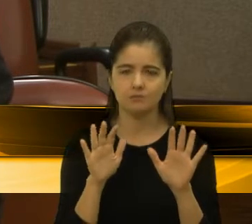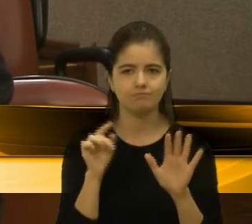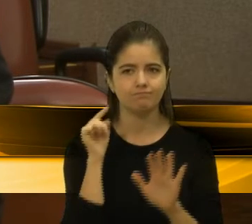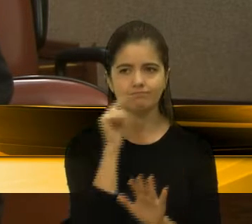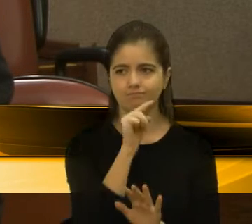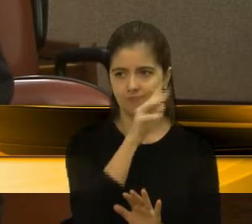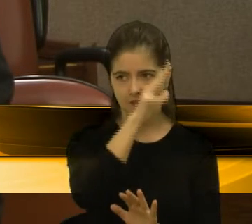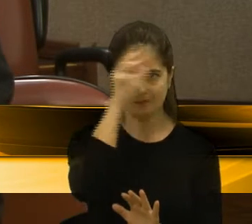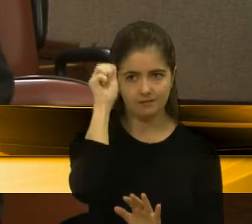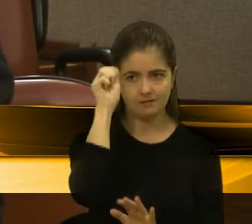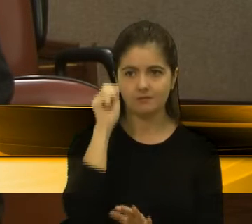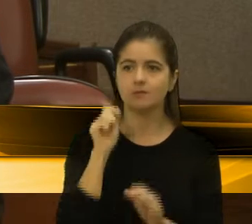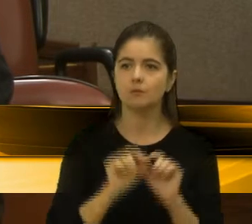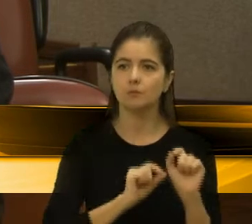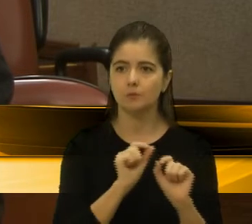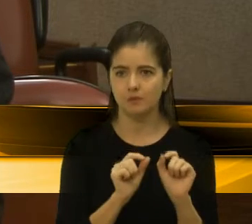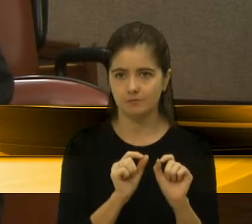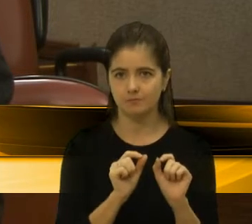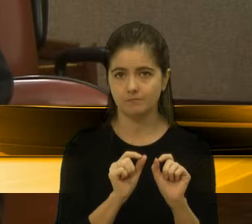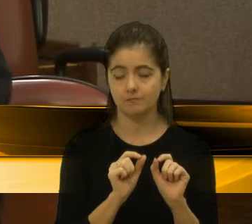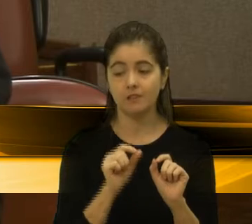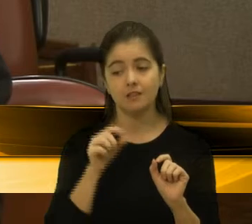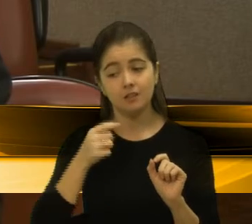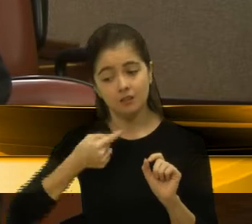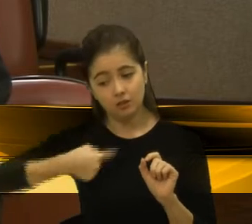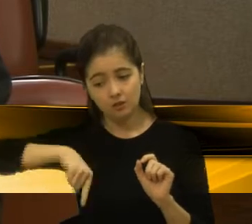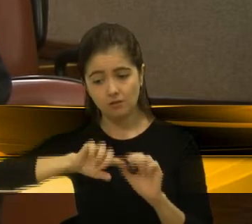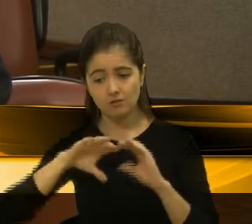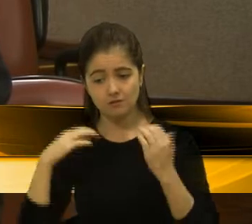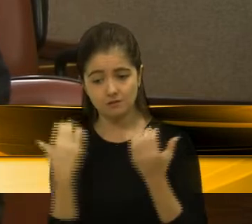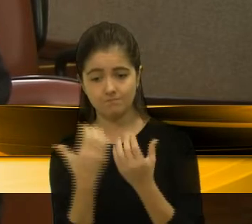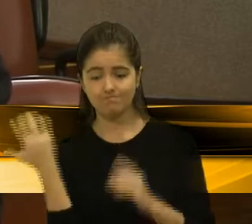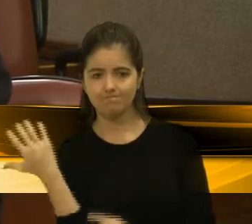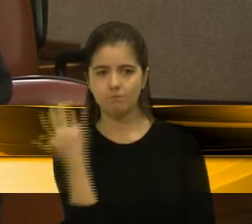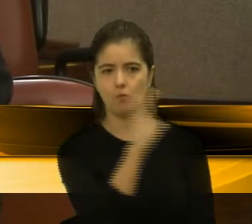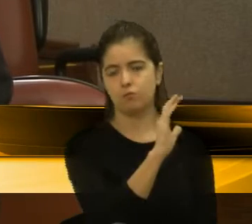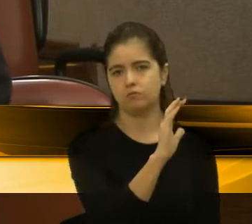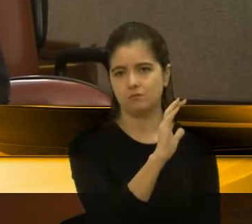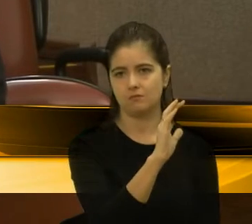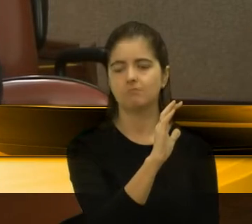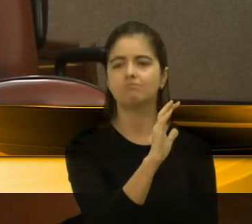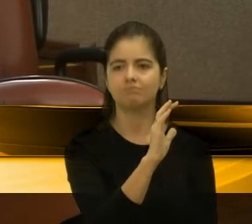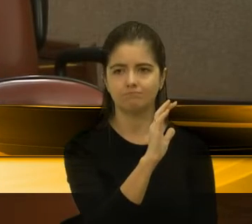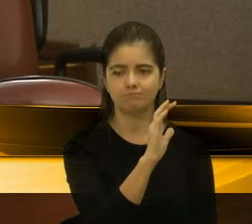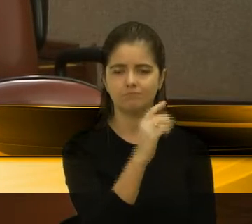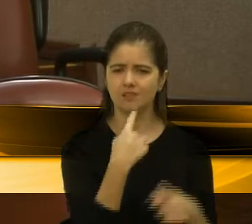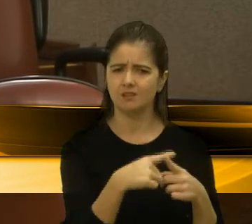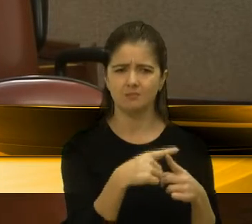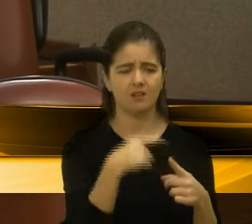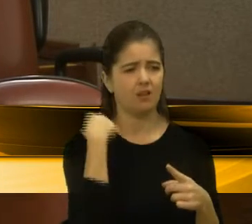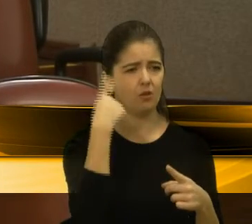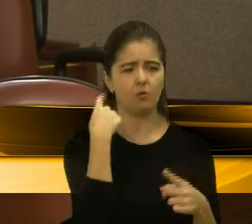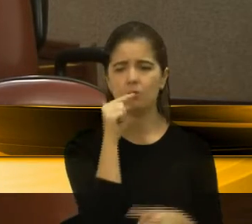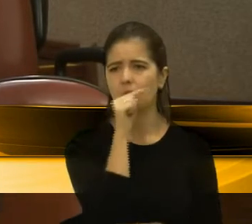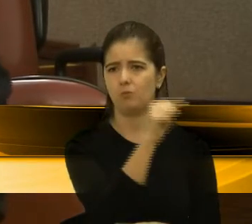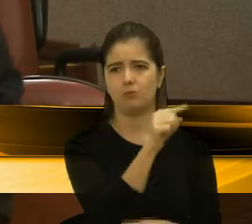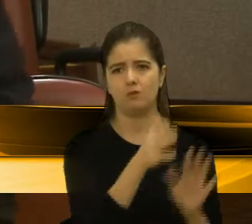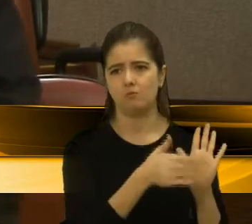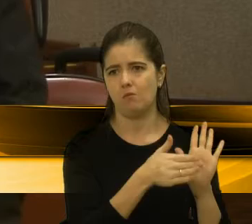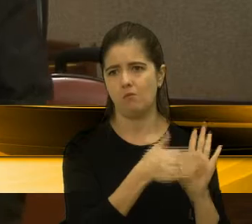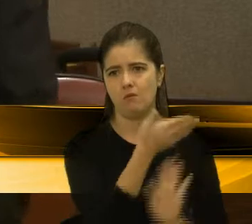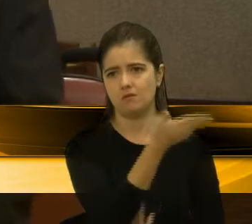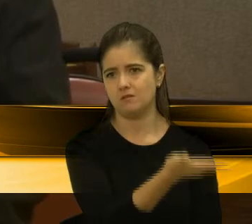do Poder Legislativo de Caxias do Sul, contrária a essa aventura, essa insanidade dessa proposta,